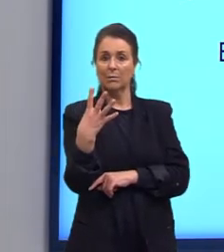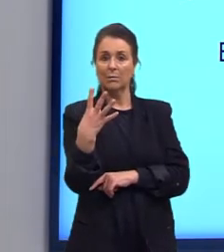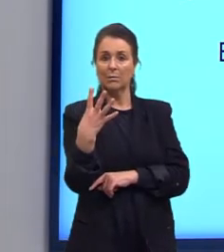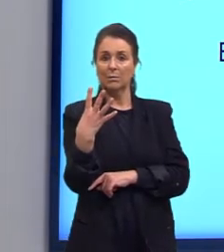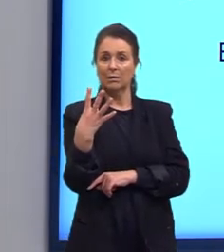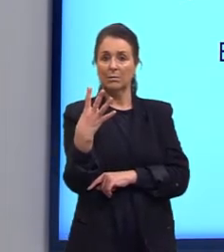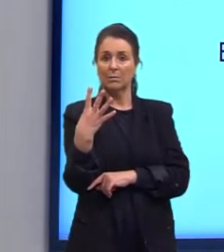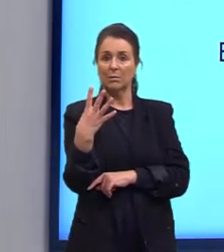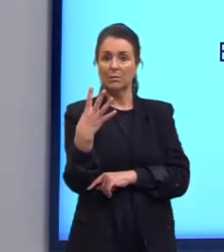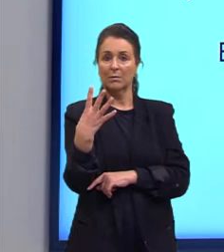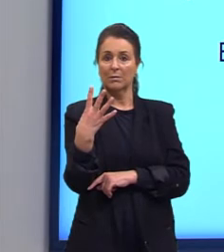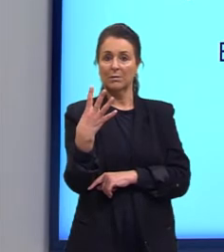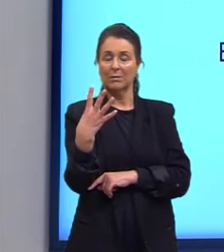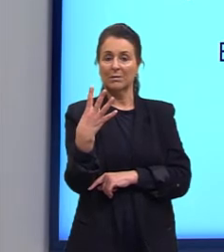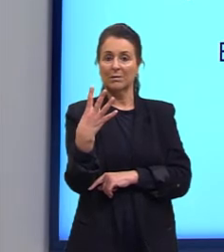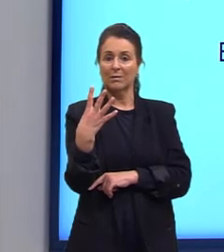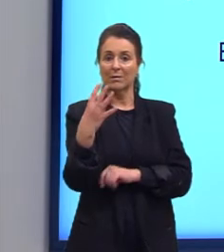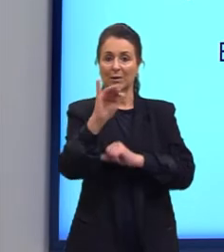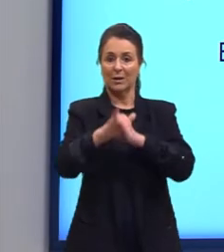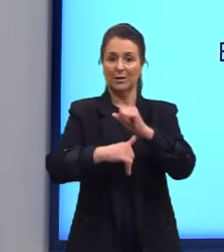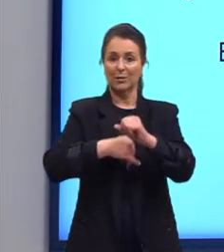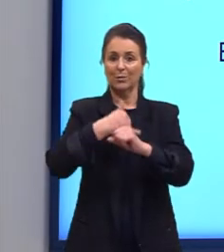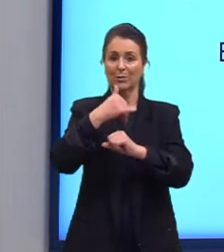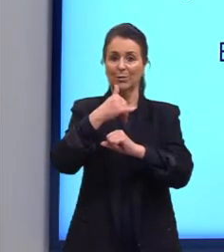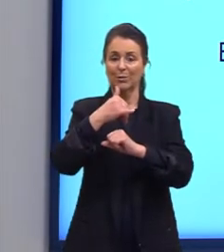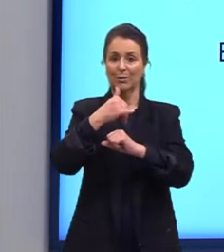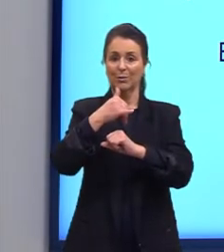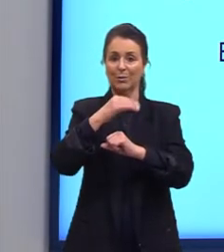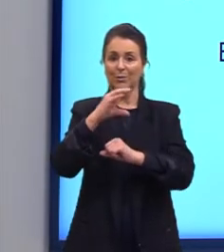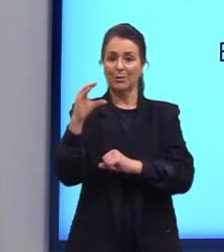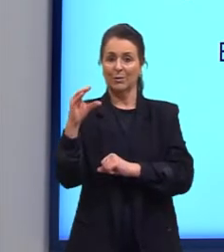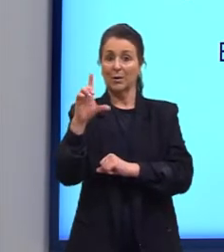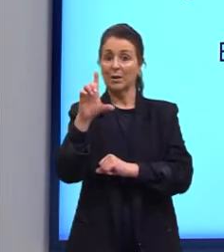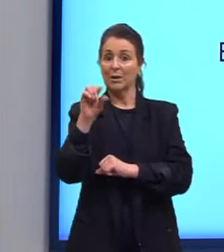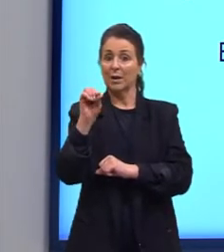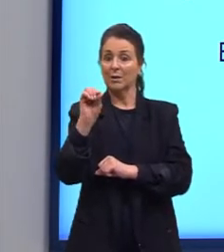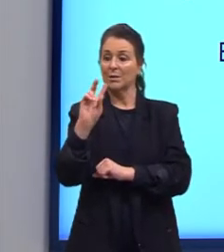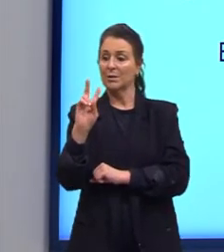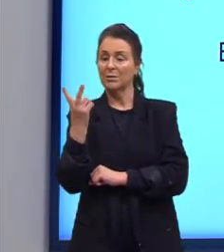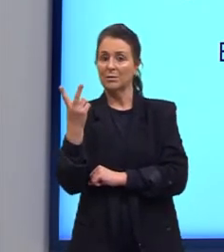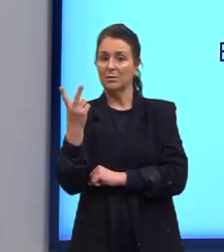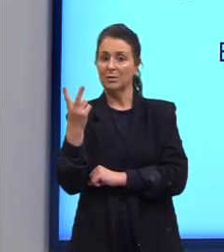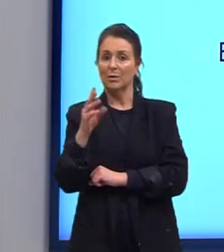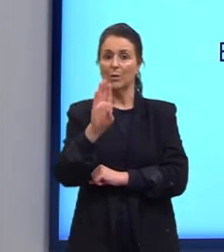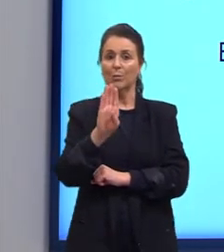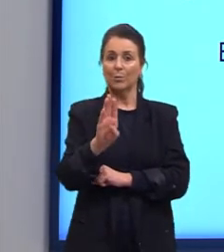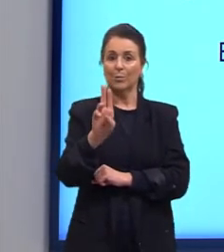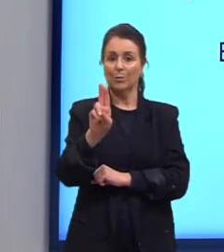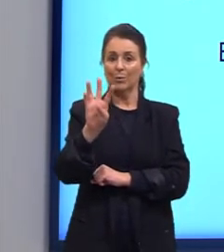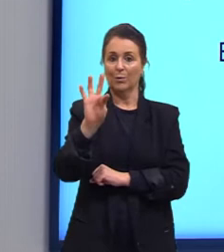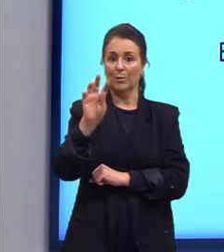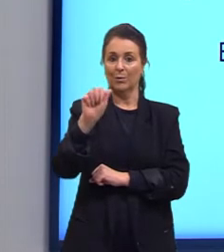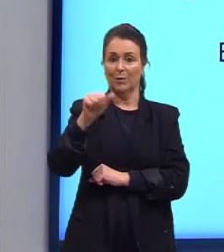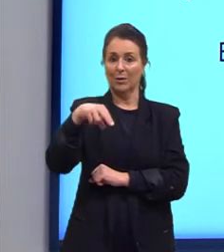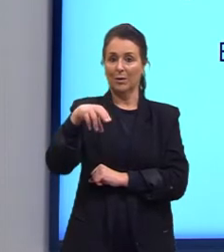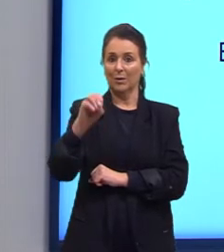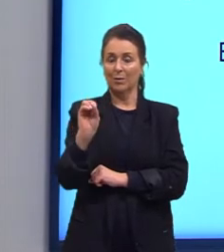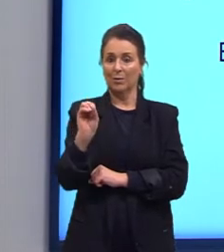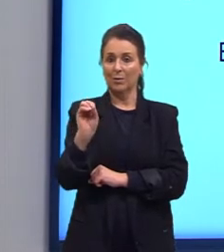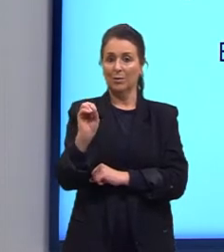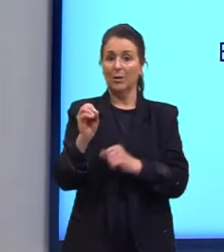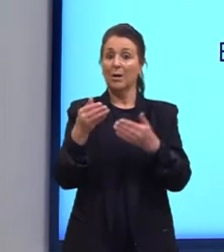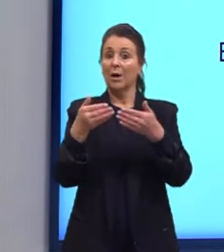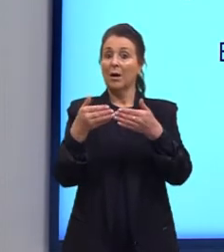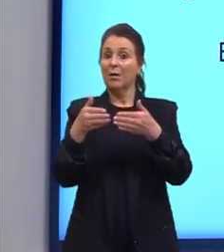átomos de carbono e 10 de hidrogênio, tendo um butano, mas aqui uma cadeia